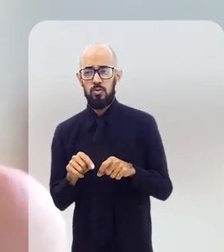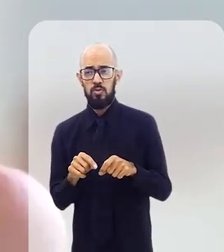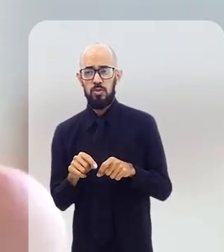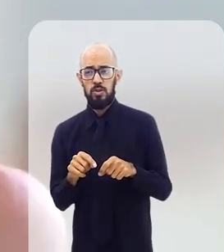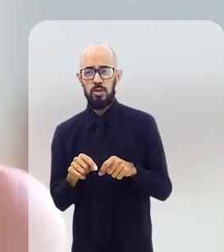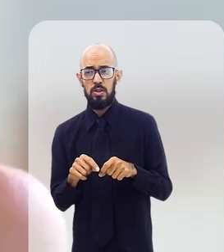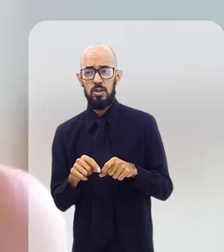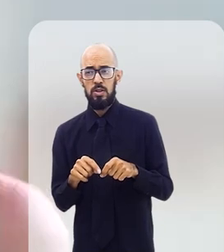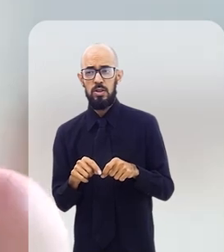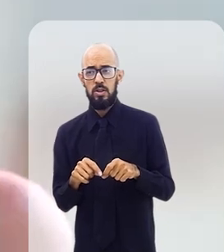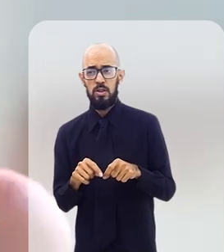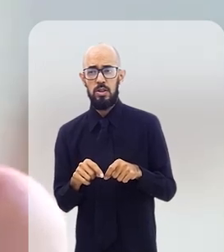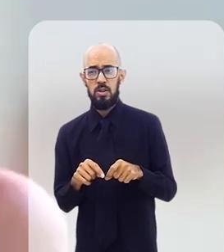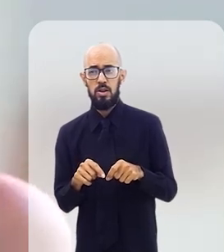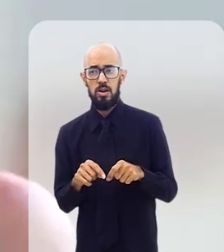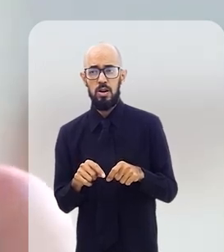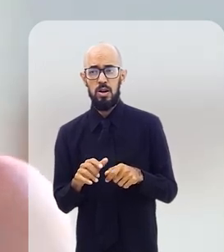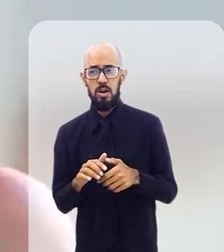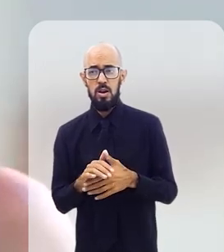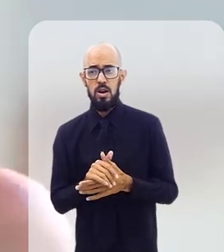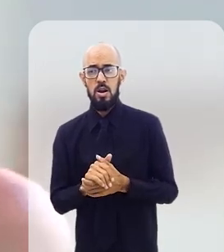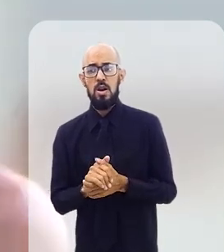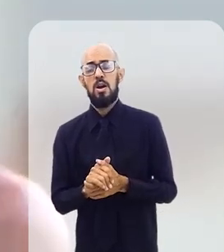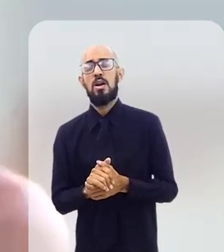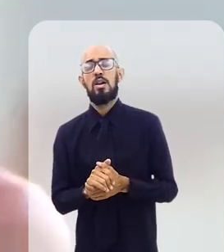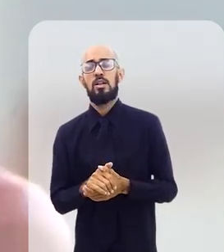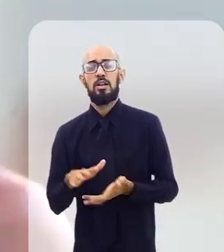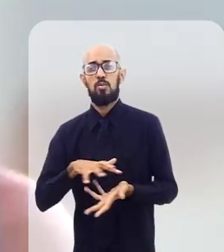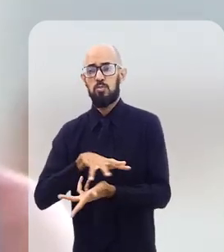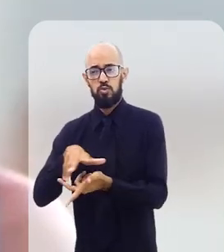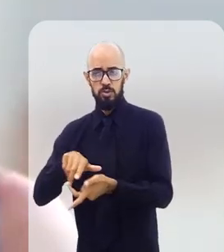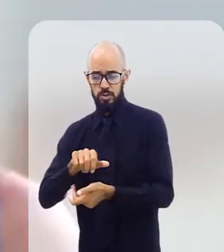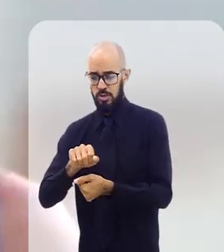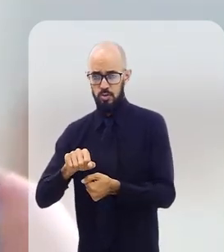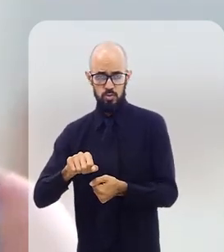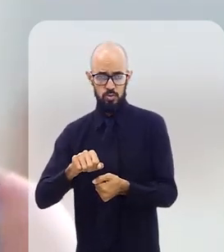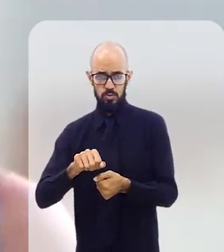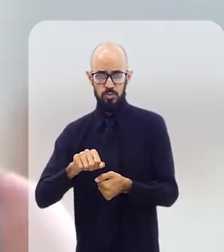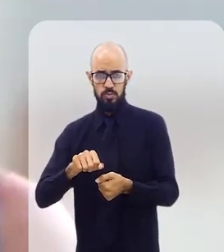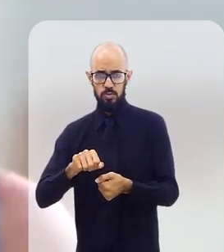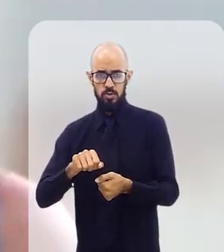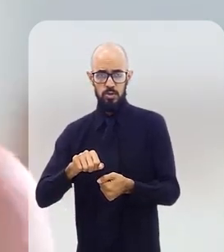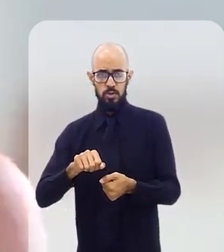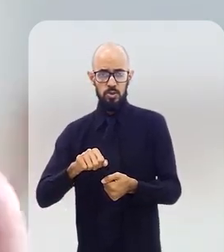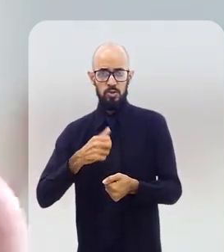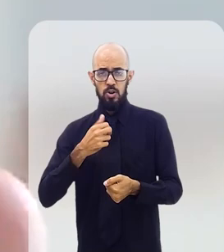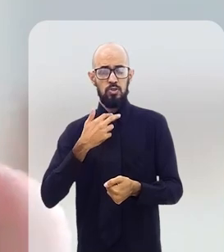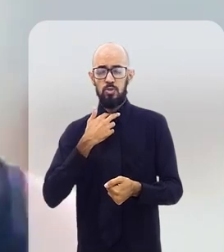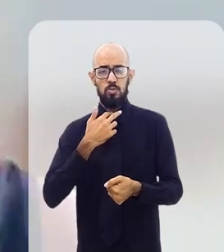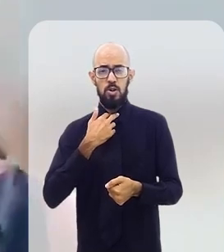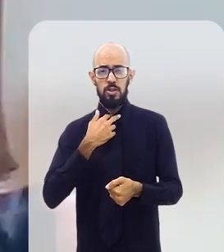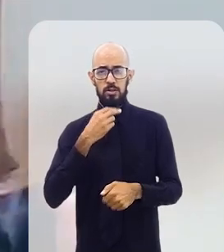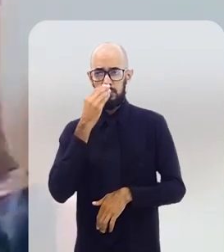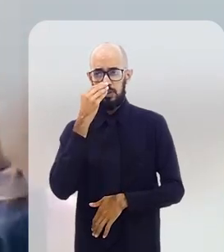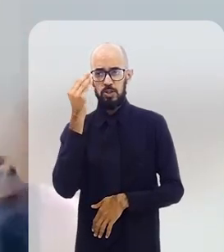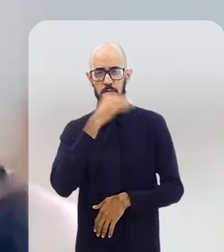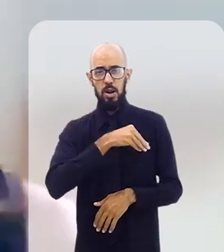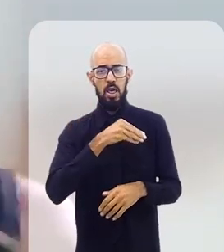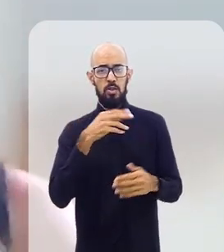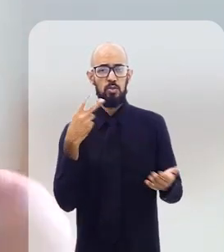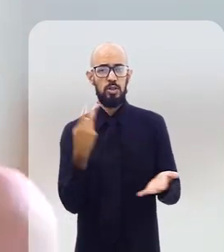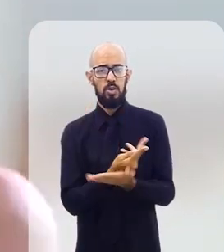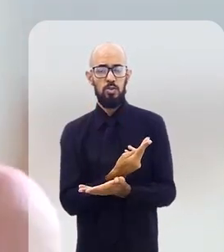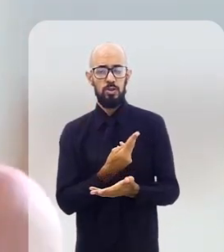Ela reflete isso. É uma moda que é vendida para o mundo inteiro. Então, não pode estar muito descolado do que está